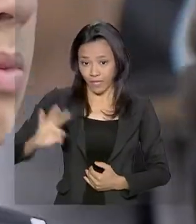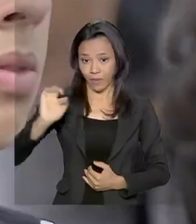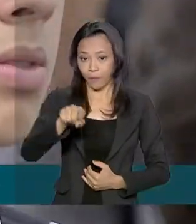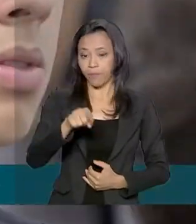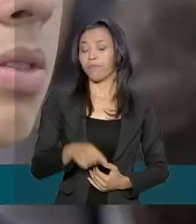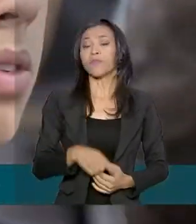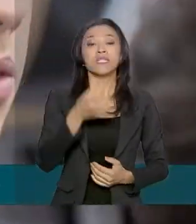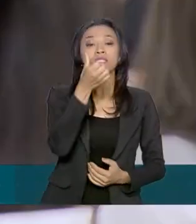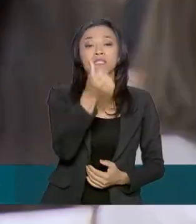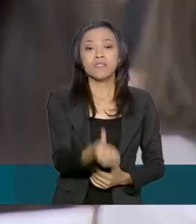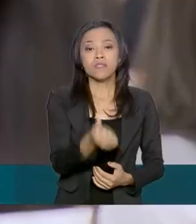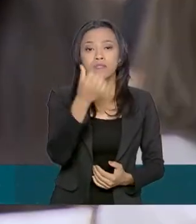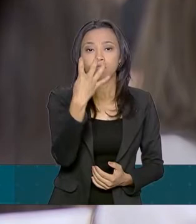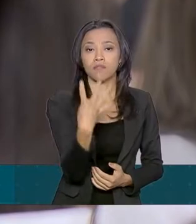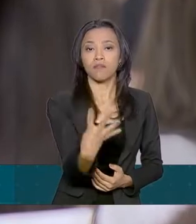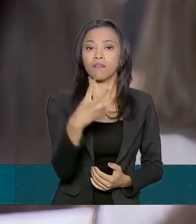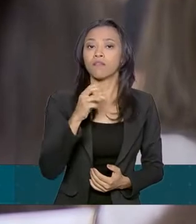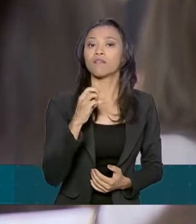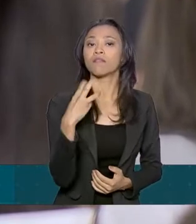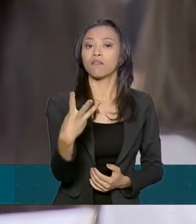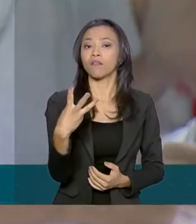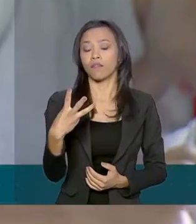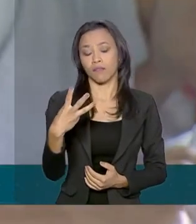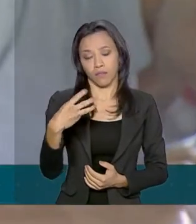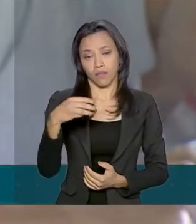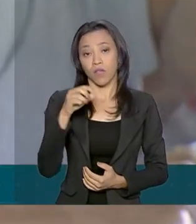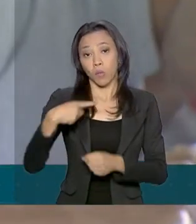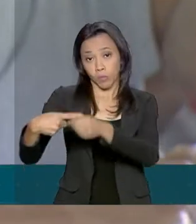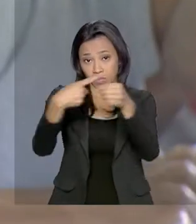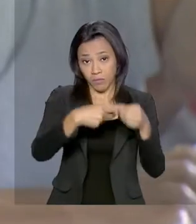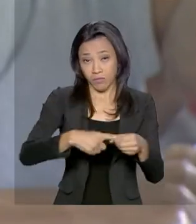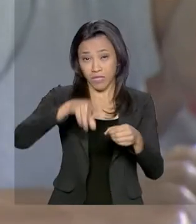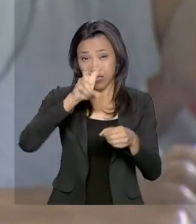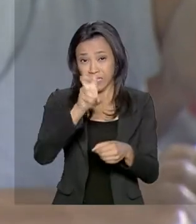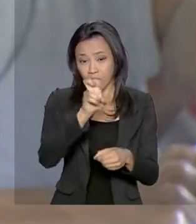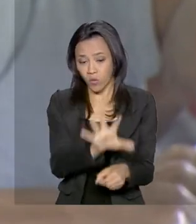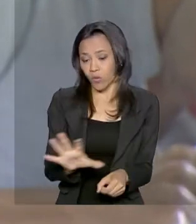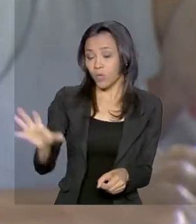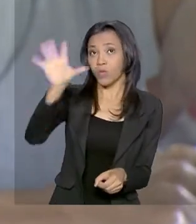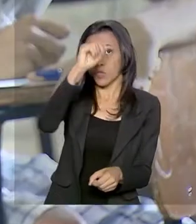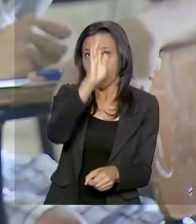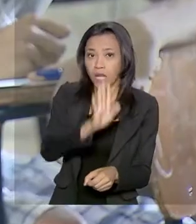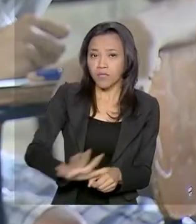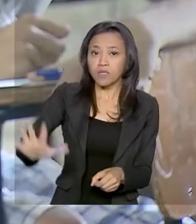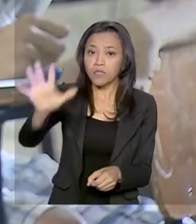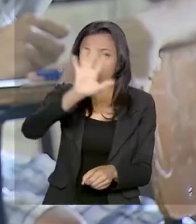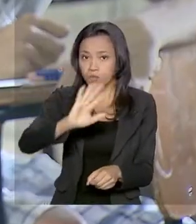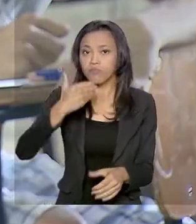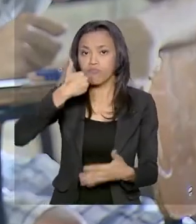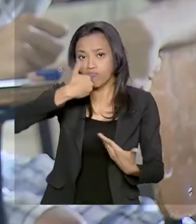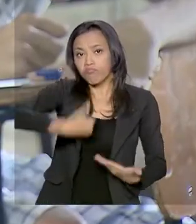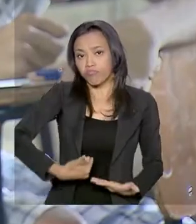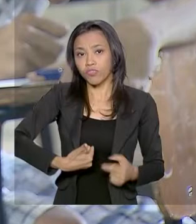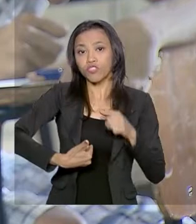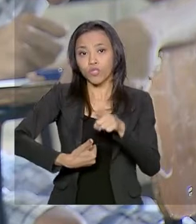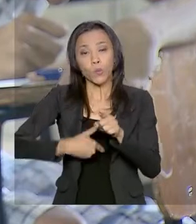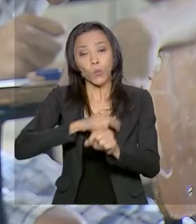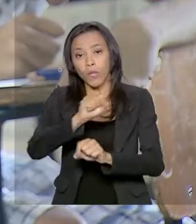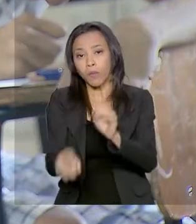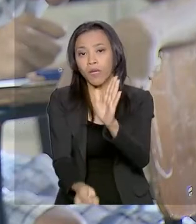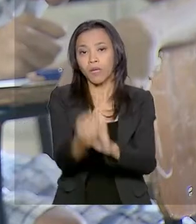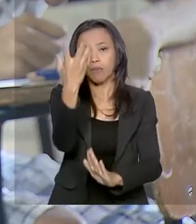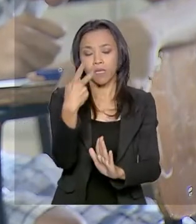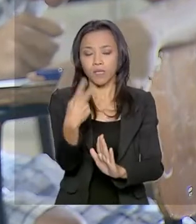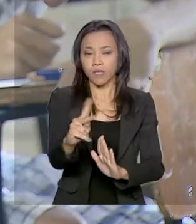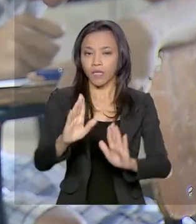643 municípios das cinco regiões do Brasil solicitaram interesse em participar do projeto de implantação de escolas cívico